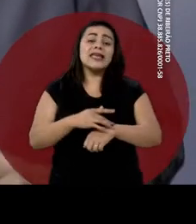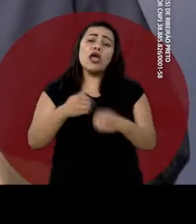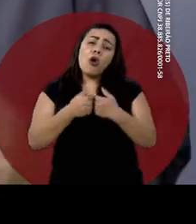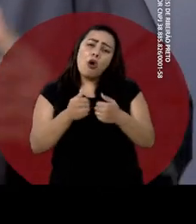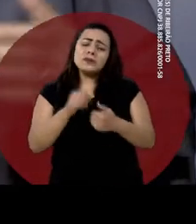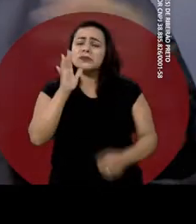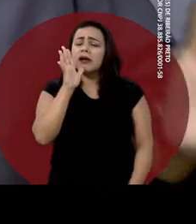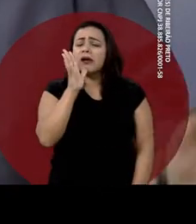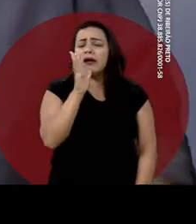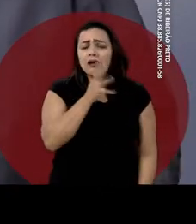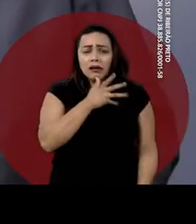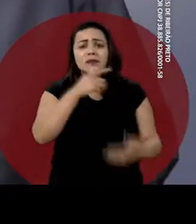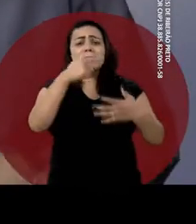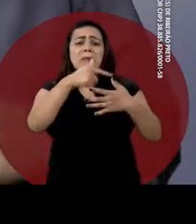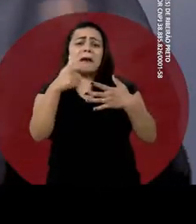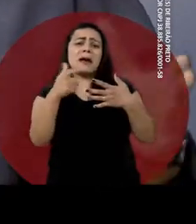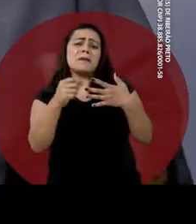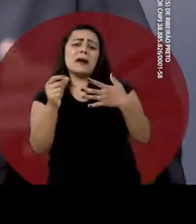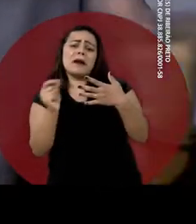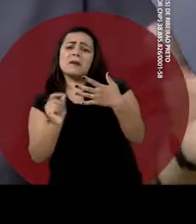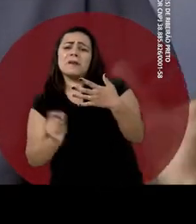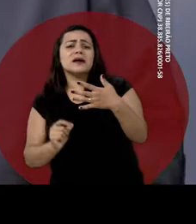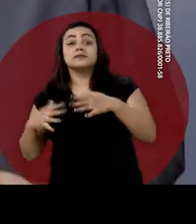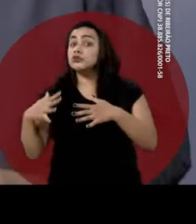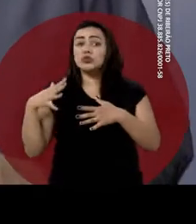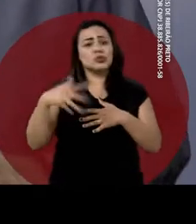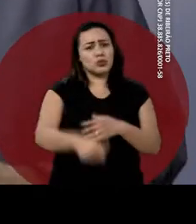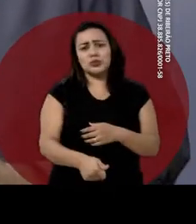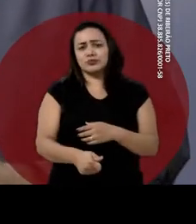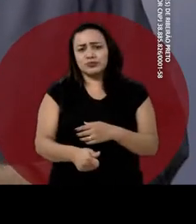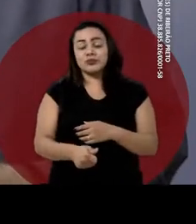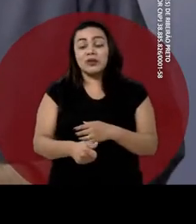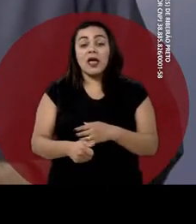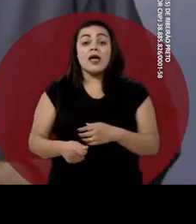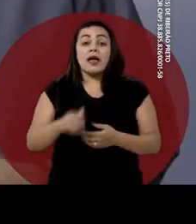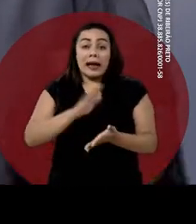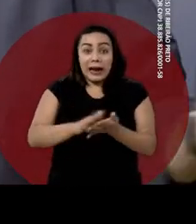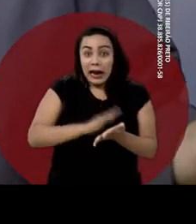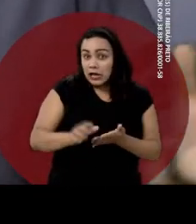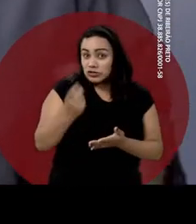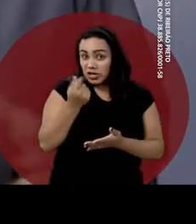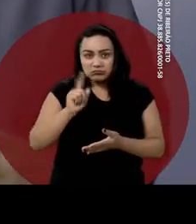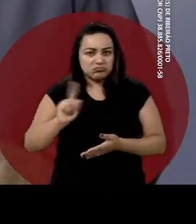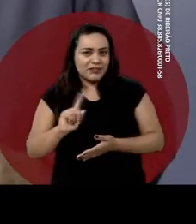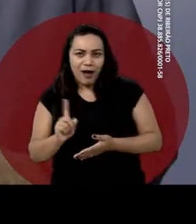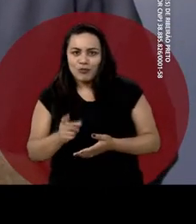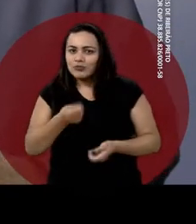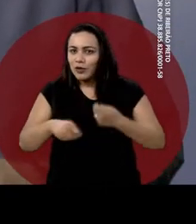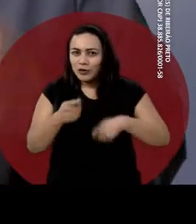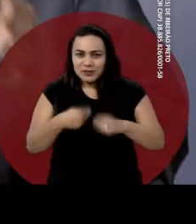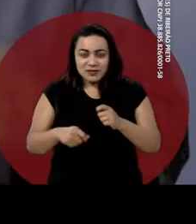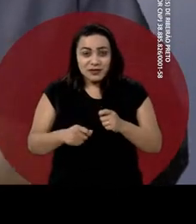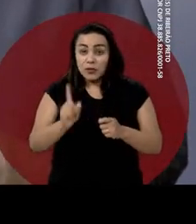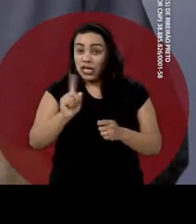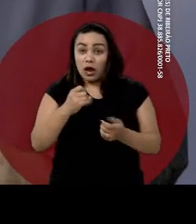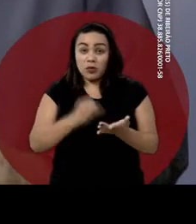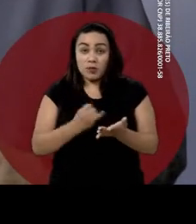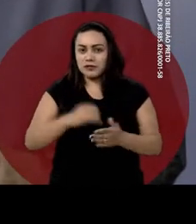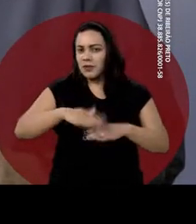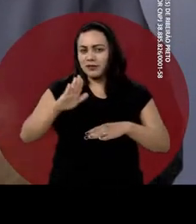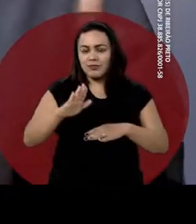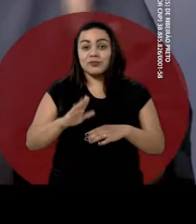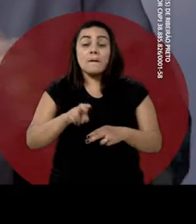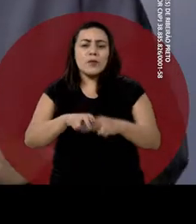uma demora de ônibus, um lixão clandestino, enfim, tudo. Economizamos gastos e melhoramos a arrecadação sem